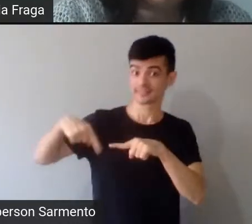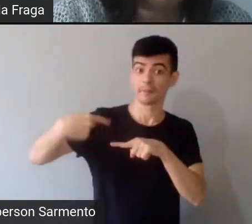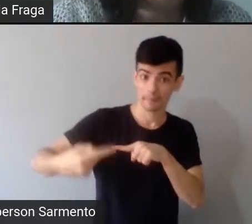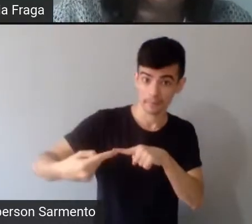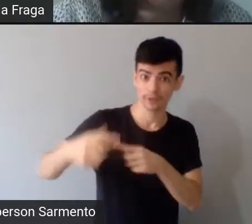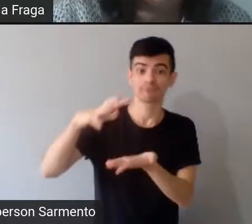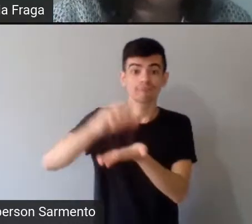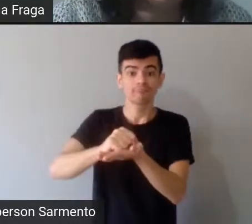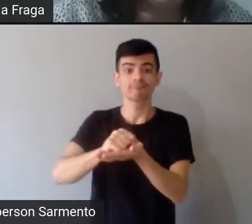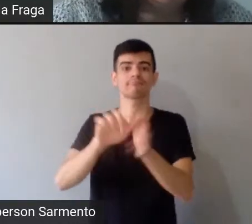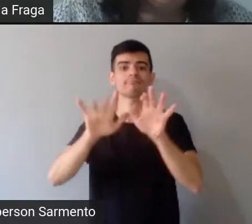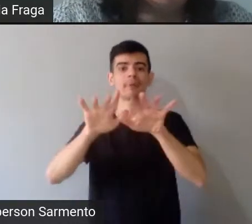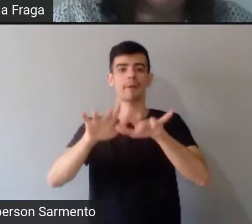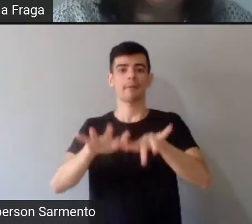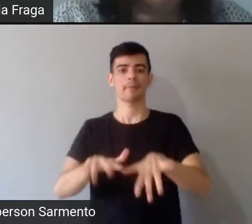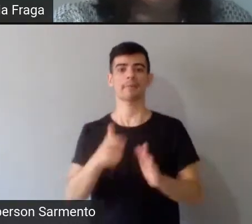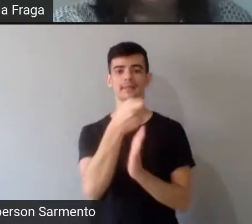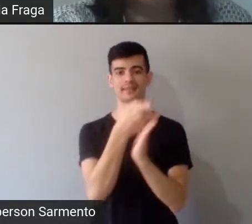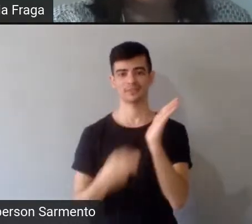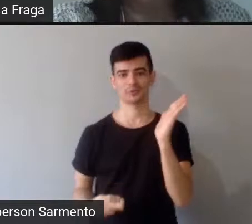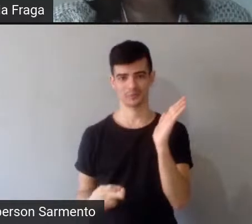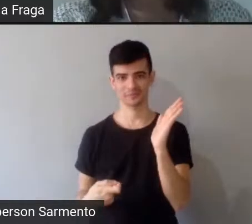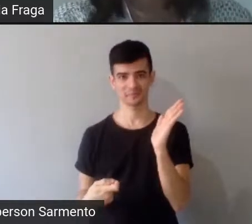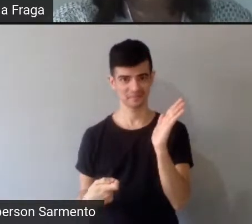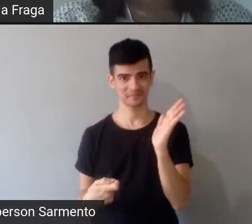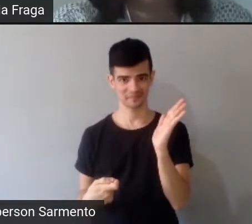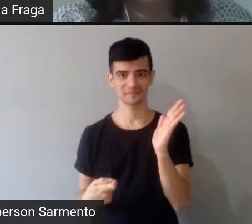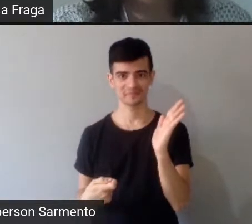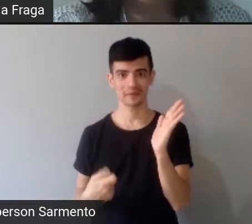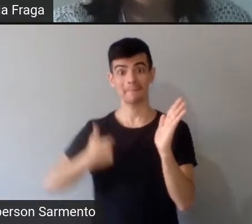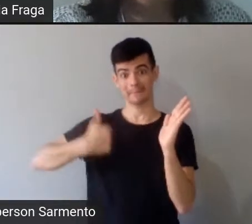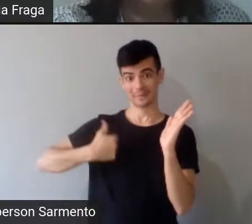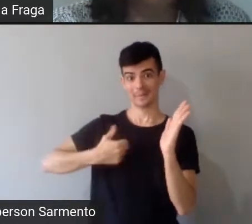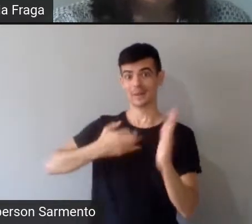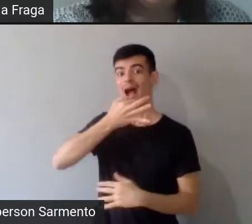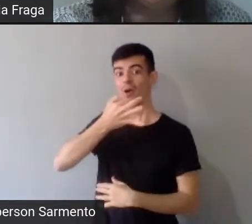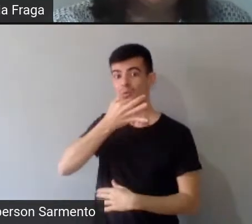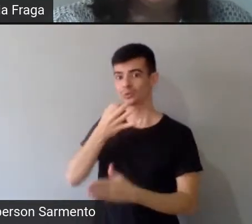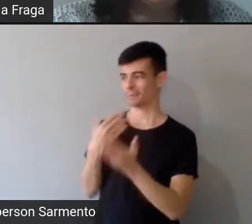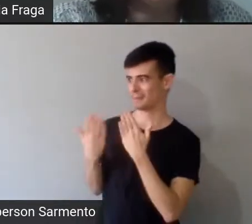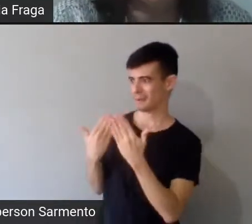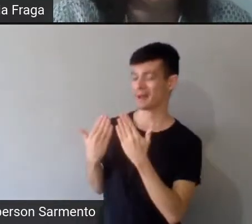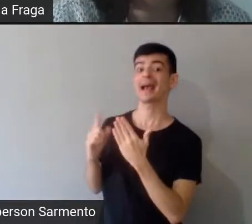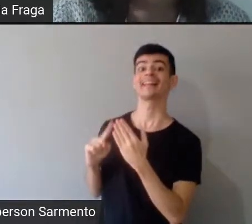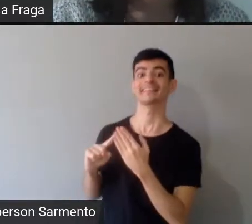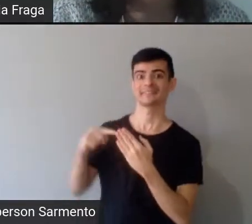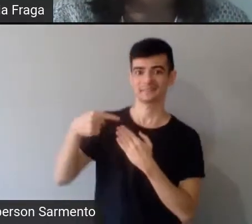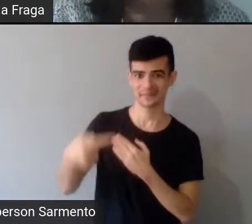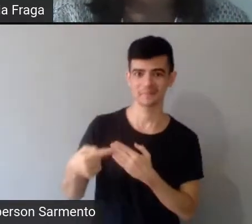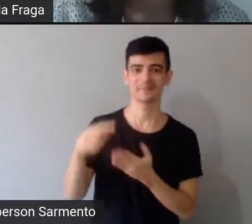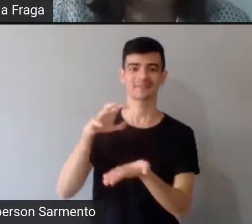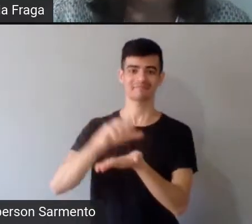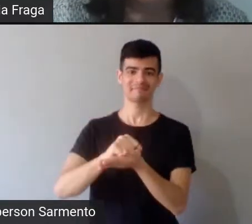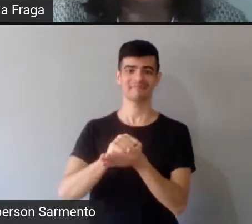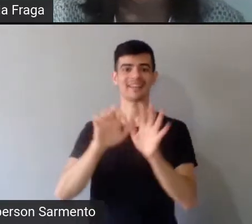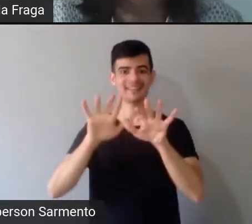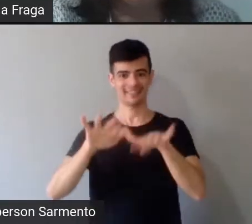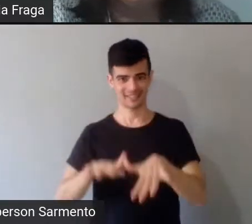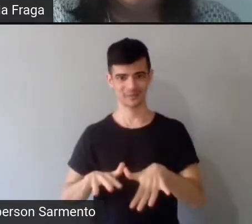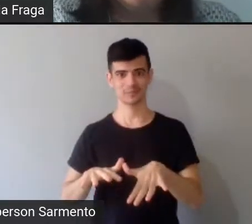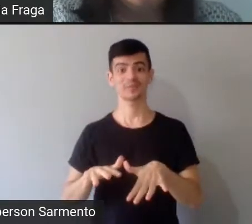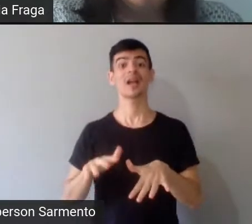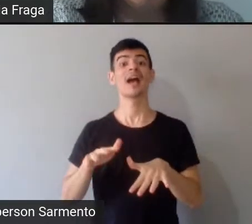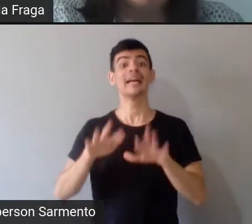texto, que eu digo para ele que foi uma coisa, assim, bastante difícil, mas é uma coisa de que eu me orgulho muito por ter